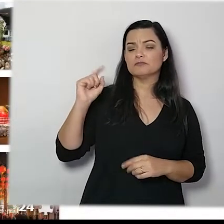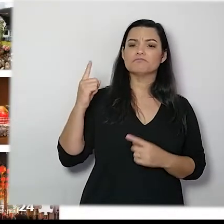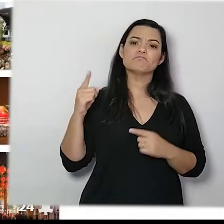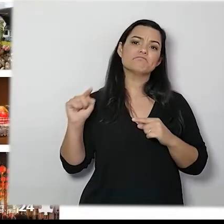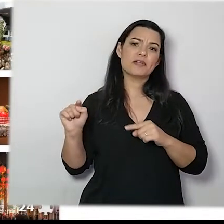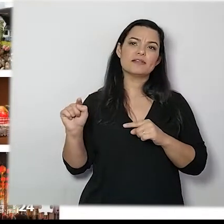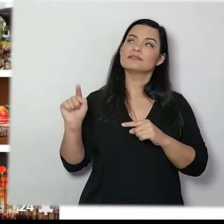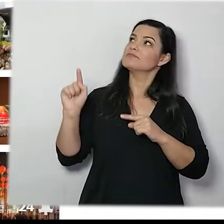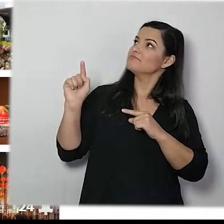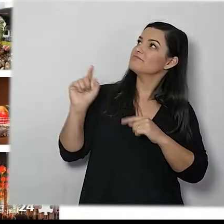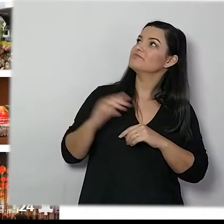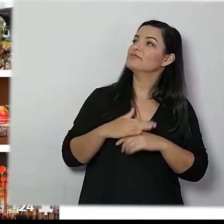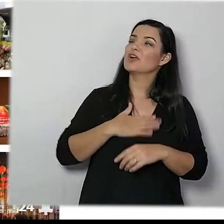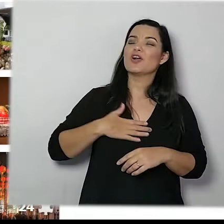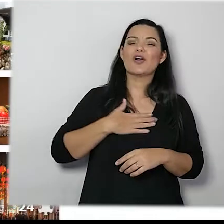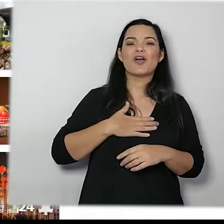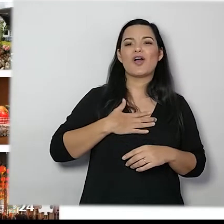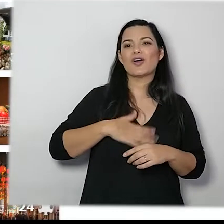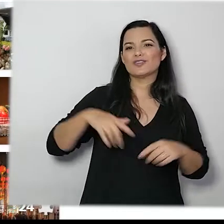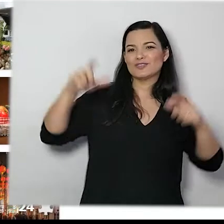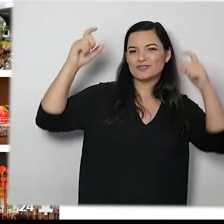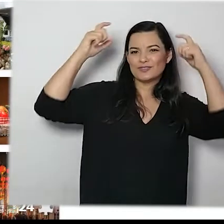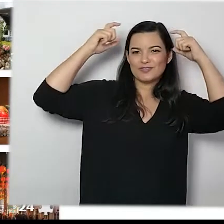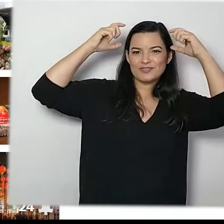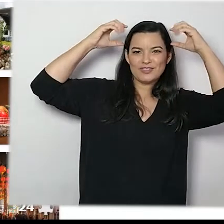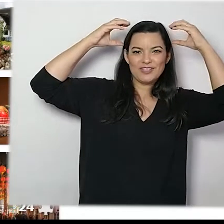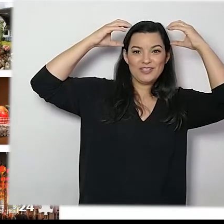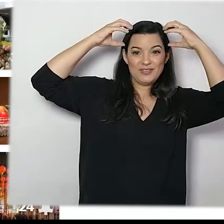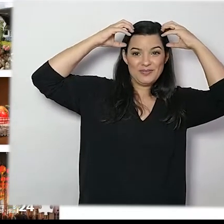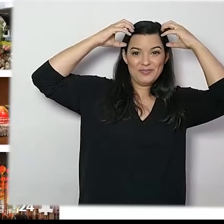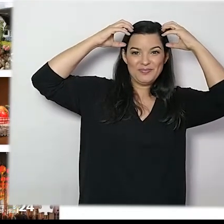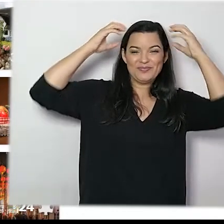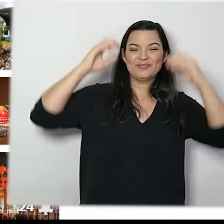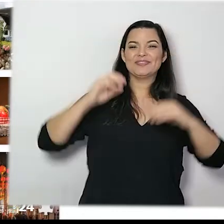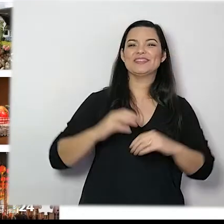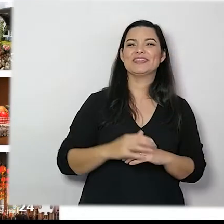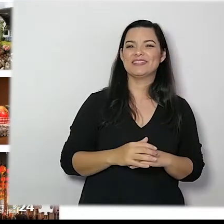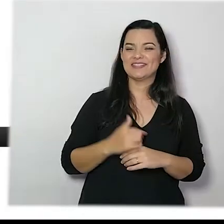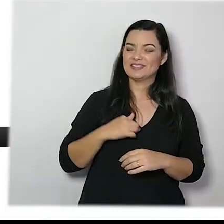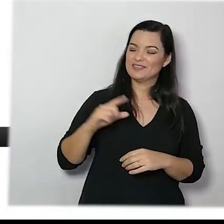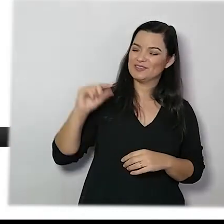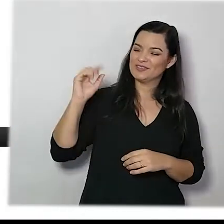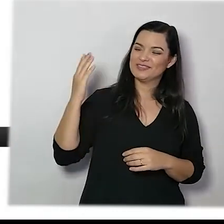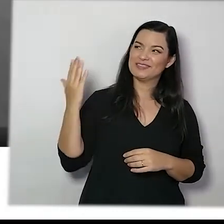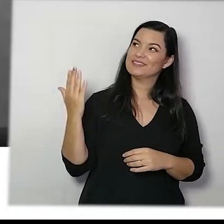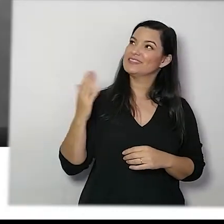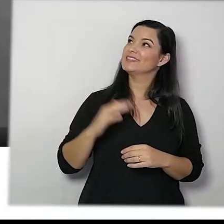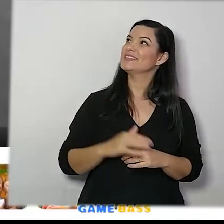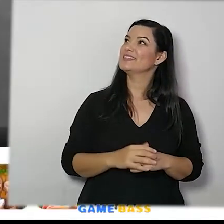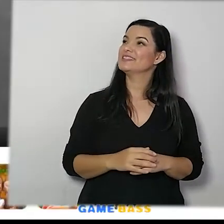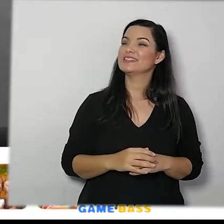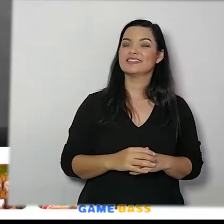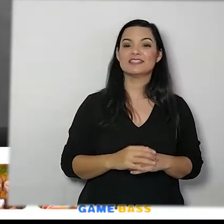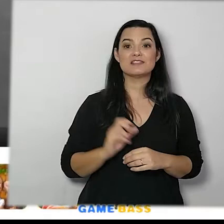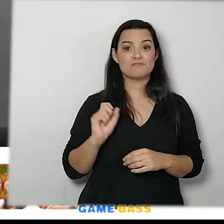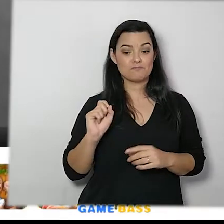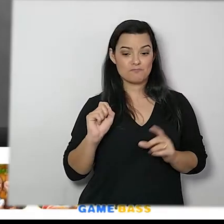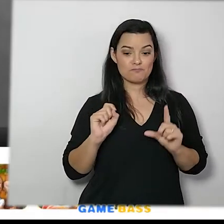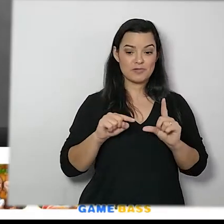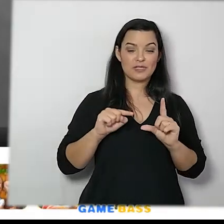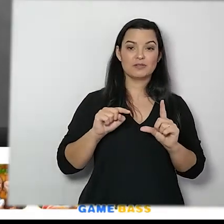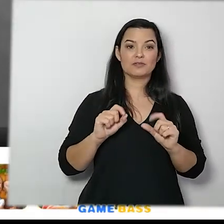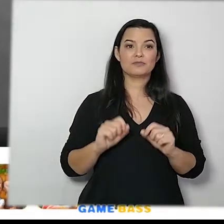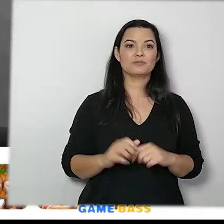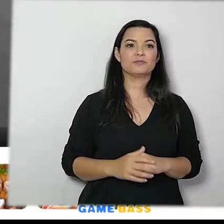esse aqui, ó. Eu gosto muito do Mickey, Então, eu escolho esse diagrama. Clico